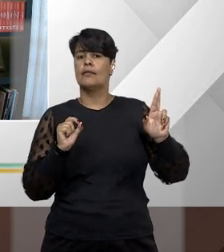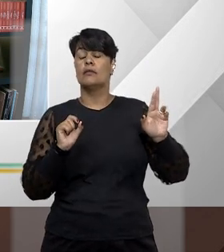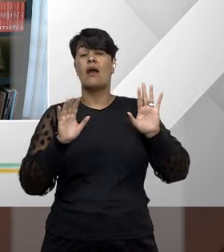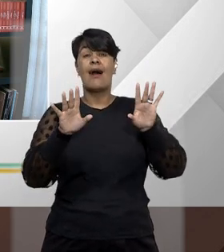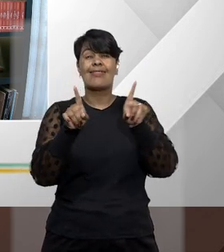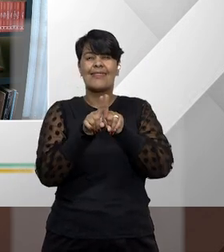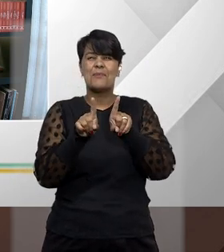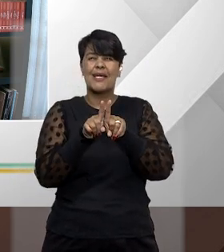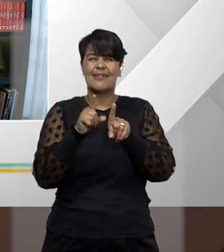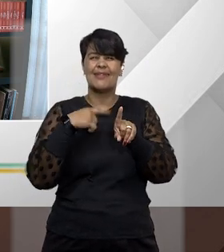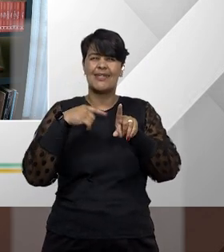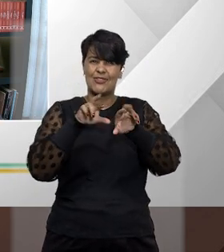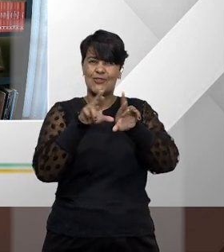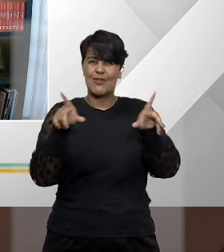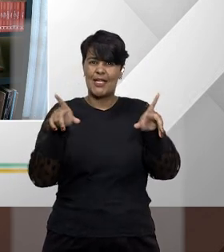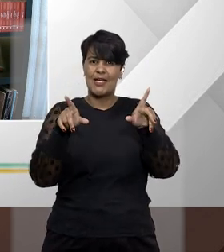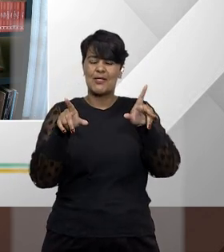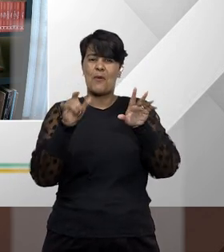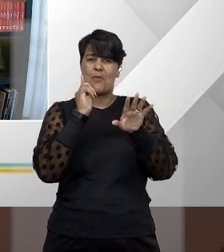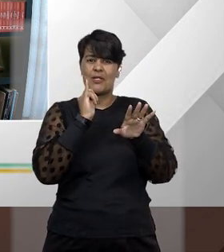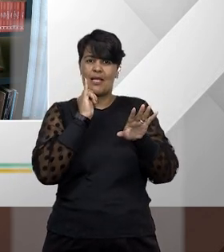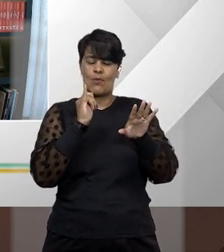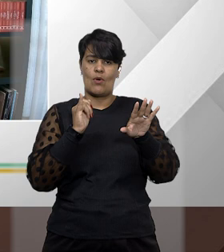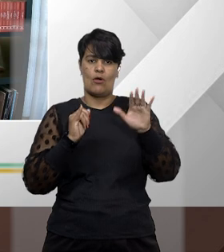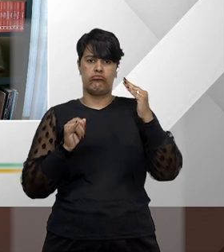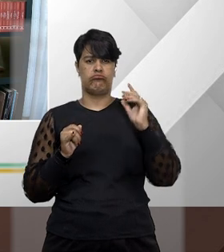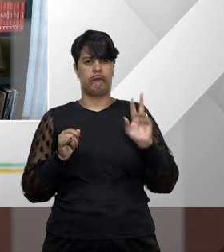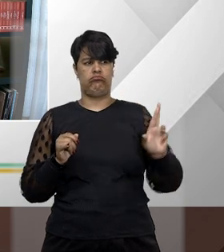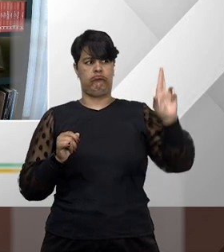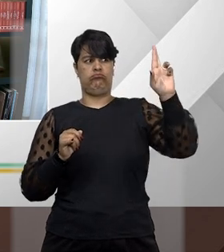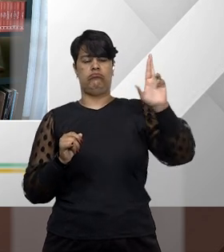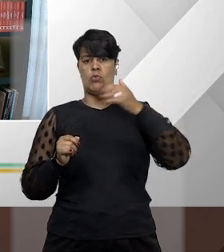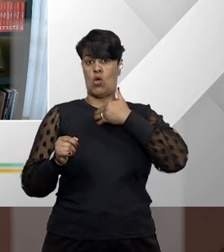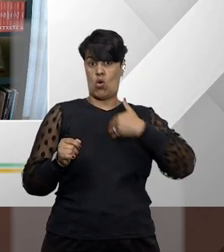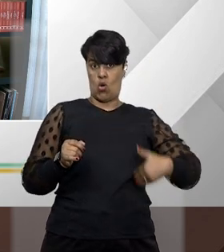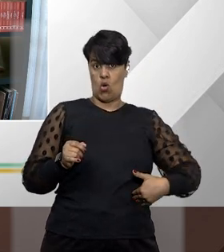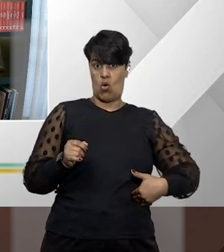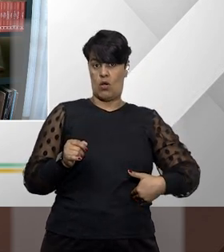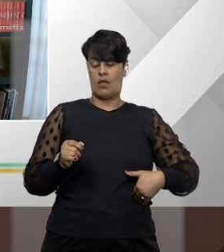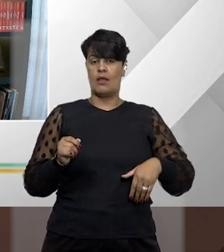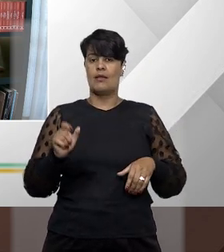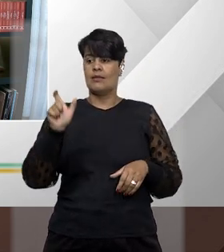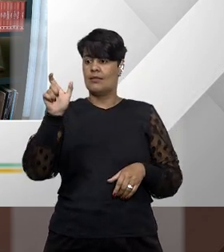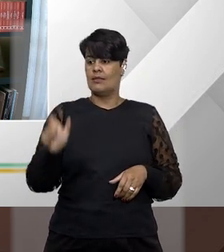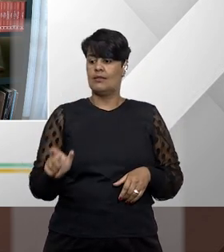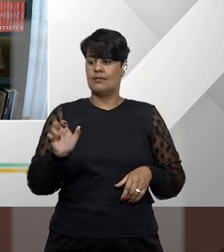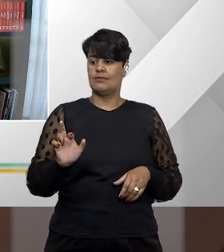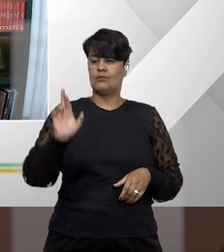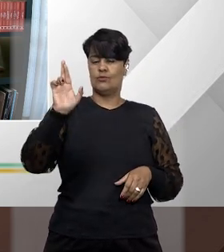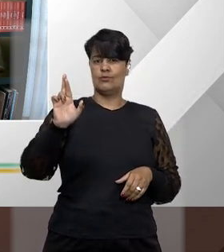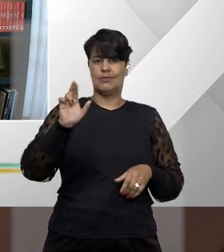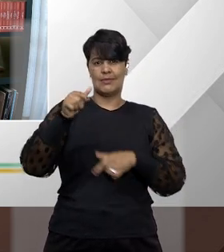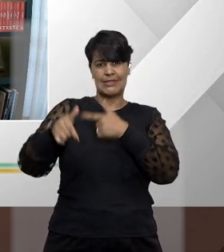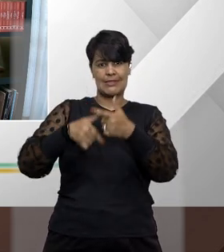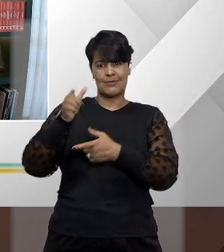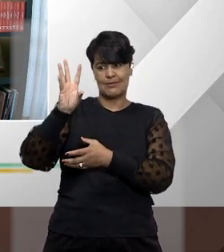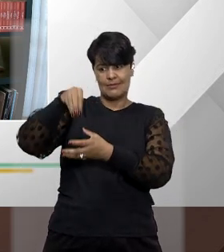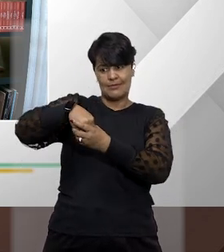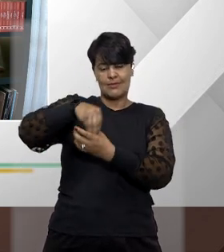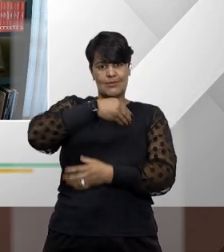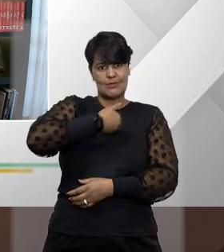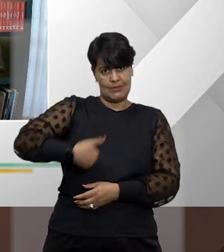há diferenças entre a autoridade pública e o agente público no âmbito do mandado de segurança?